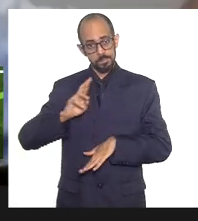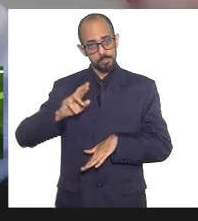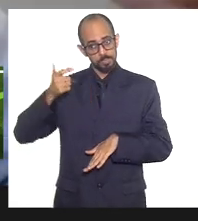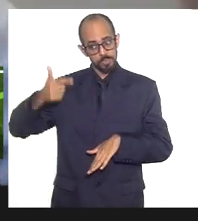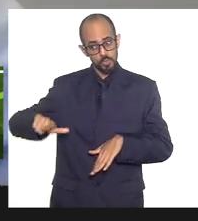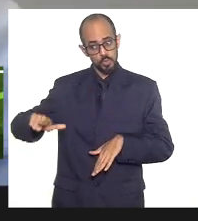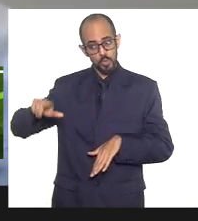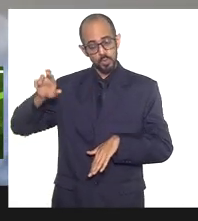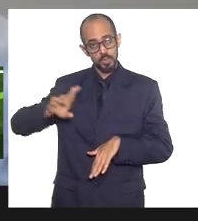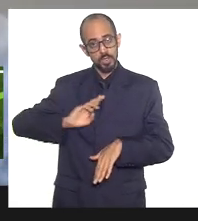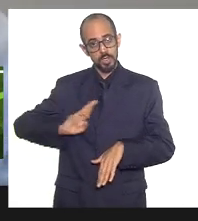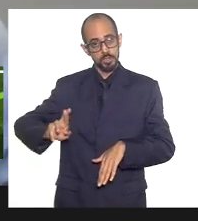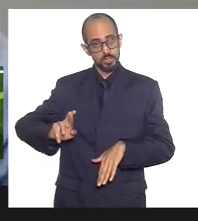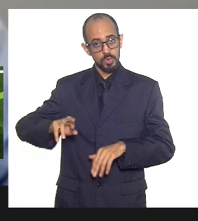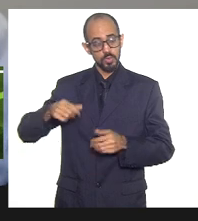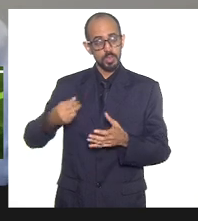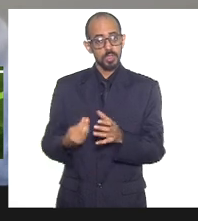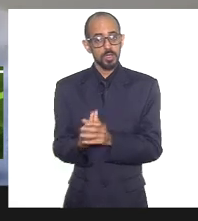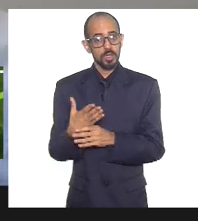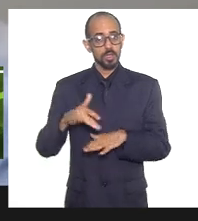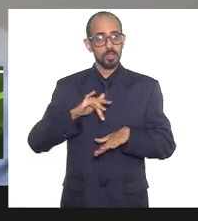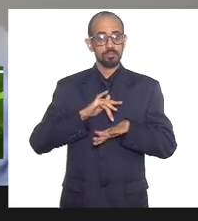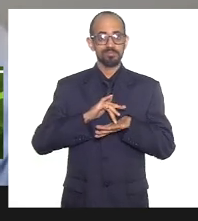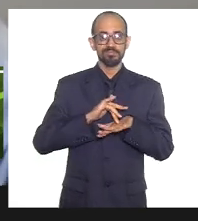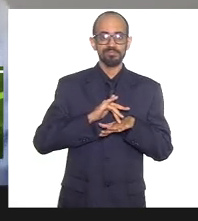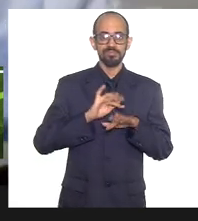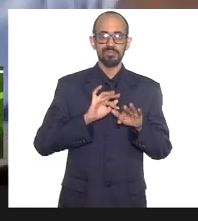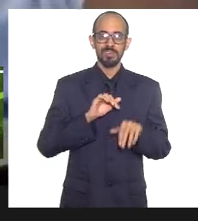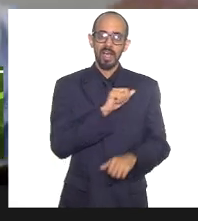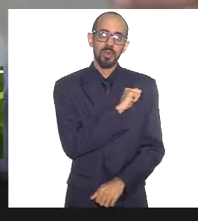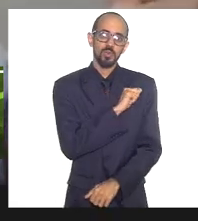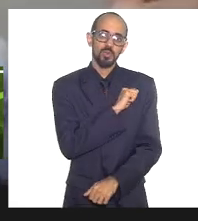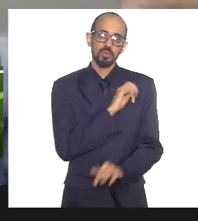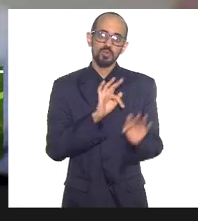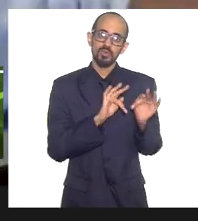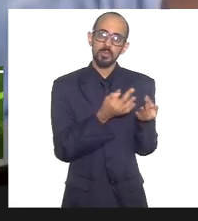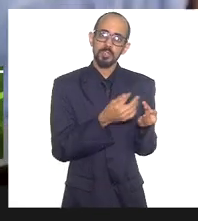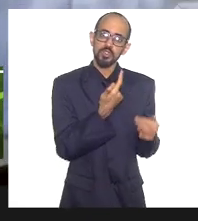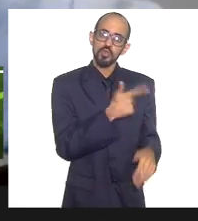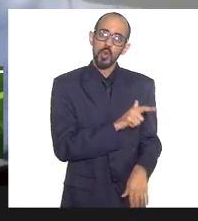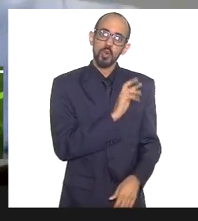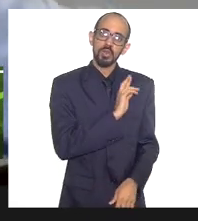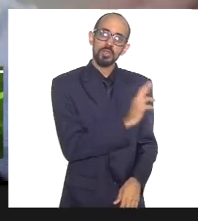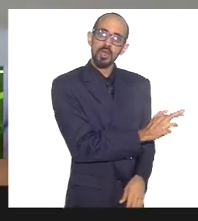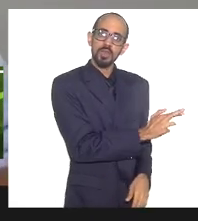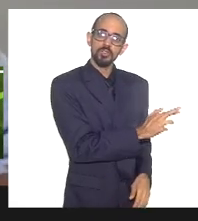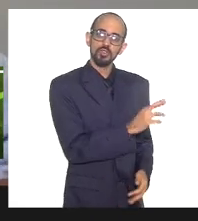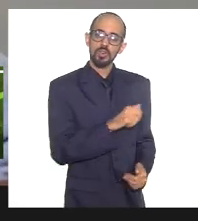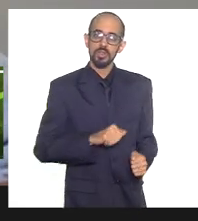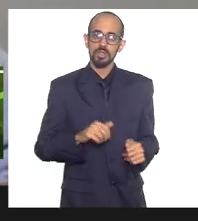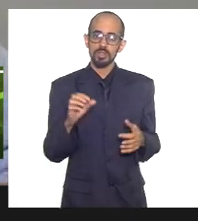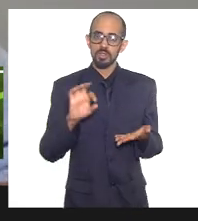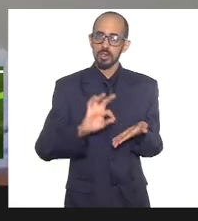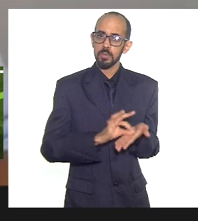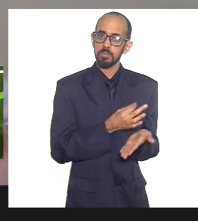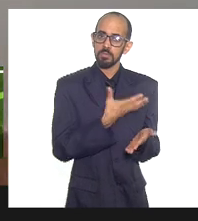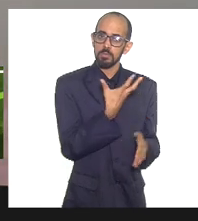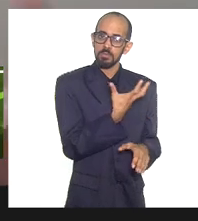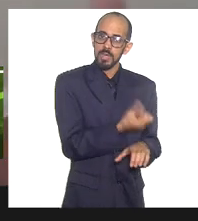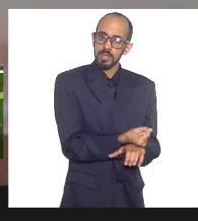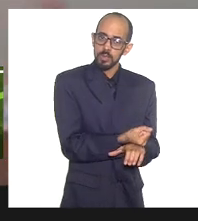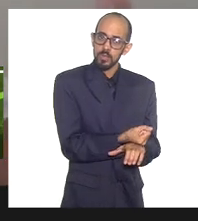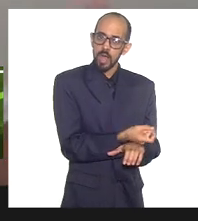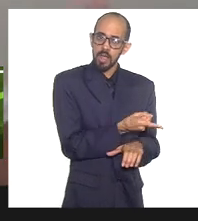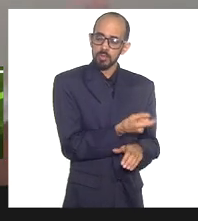gerando constrangimento em alunos e em famílias de outras confissões que estão matriculadas naquela escola. ou